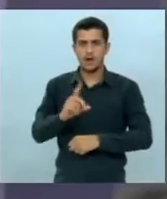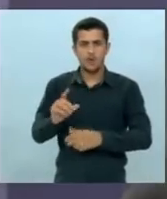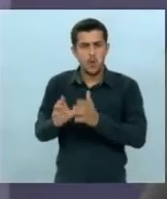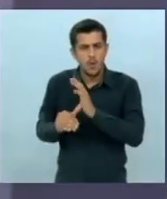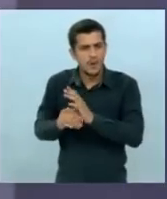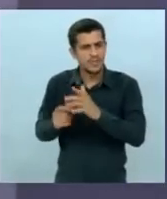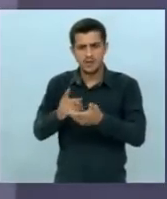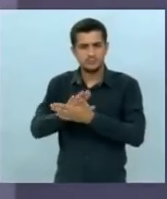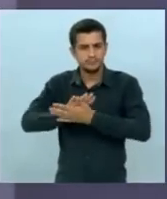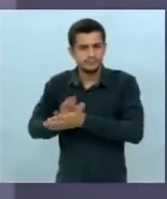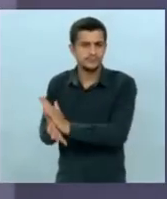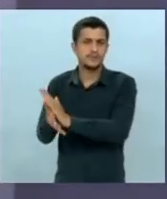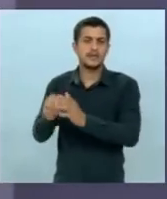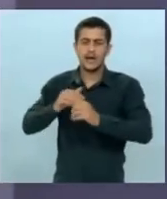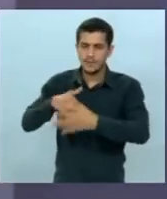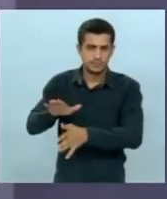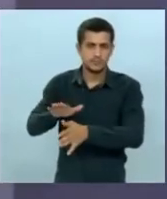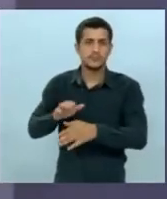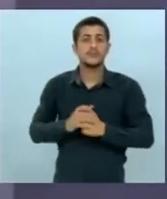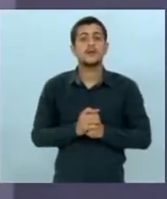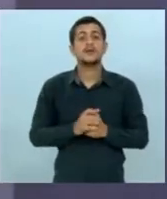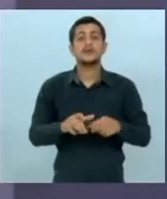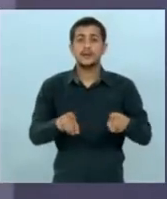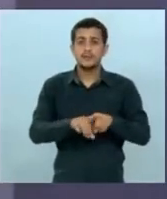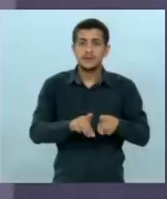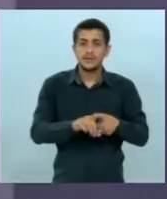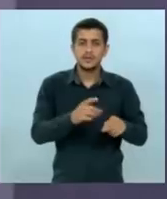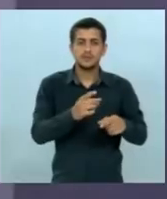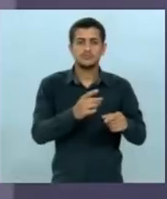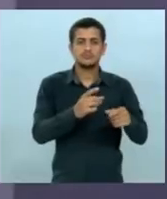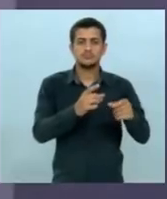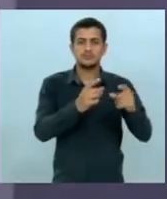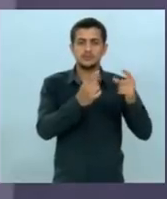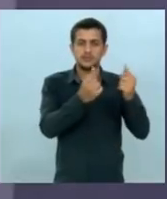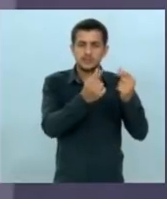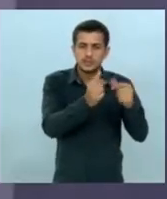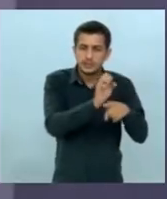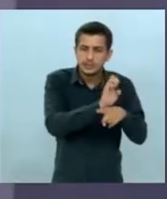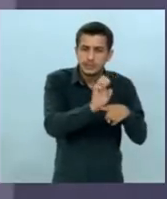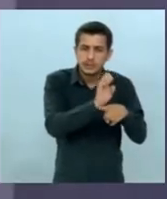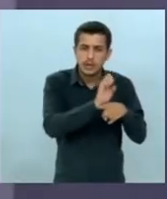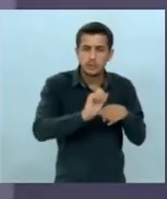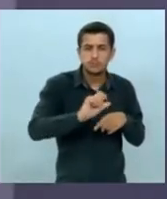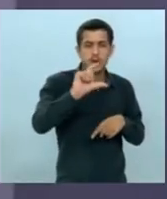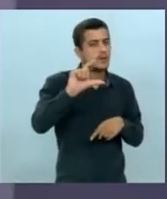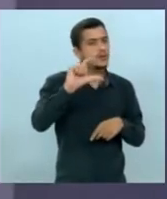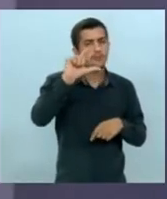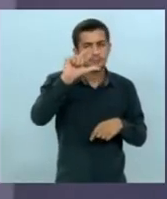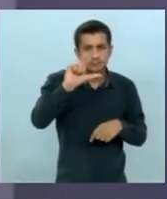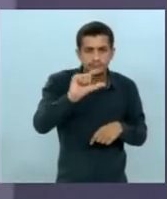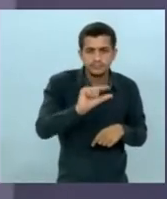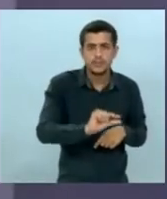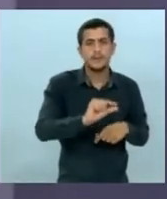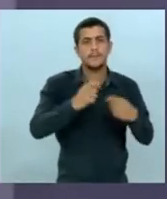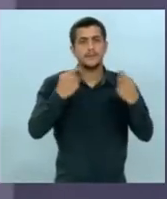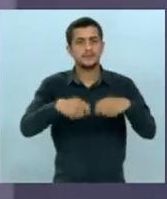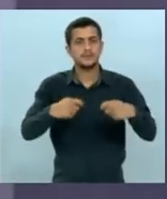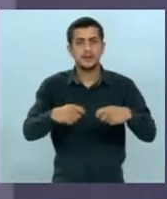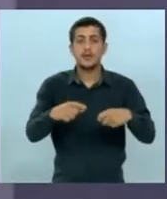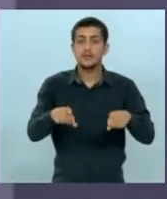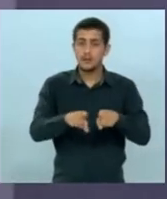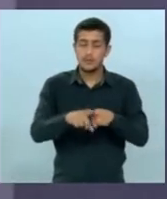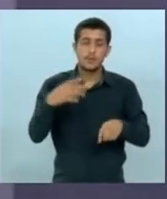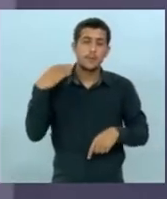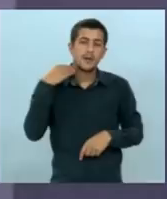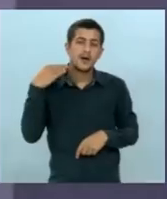desburocratizar, nós temos que reduzir os custos do Estado. O Banco Mundial publicou um relatório sobre o preço